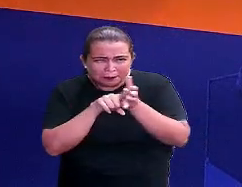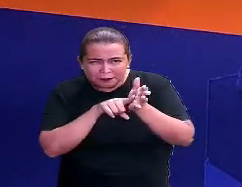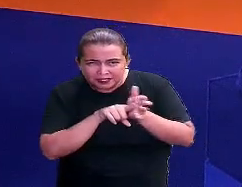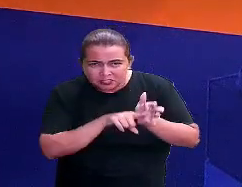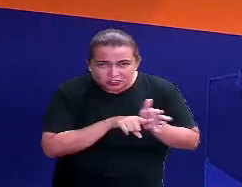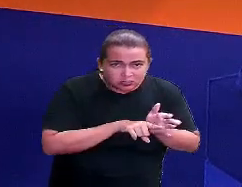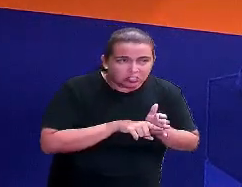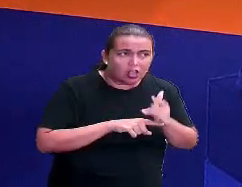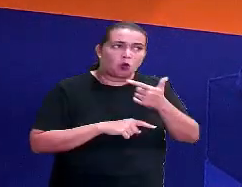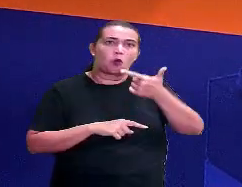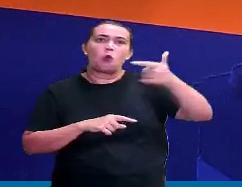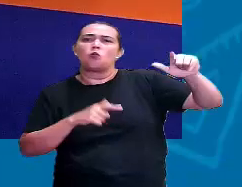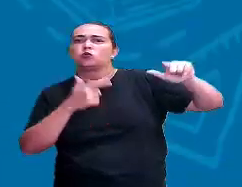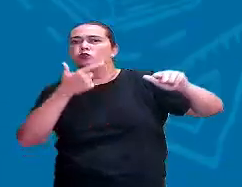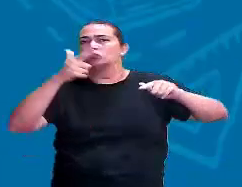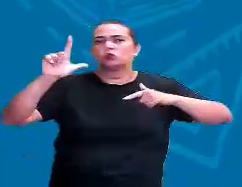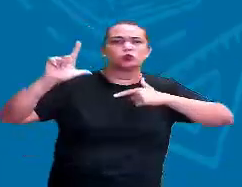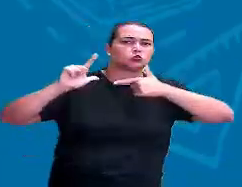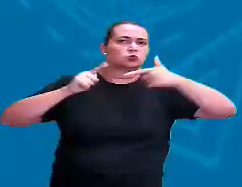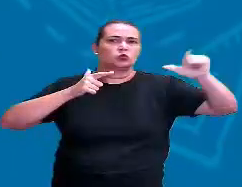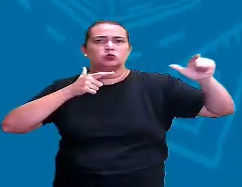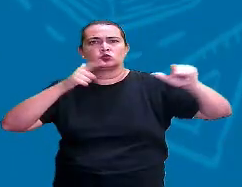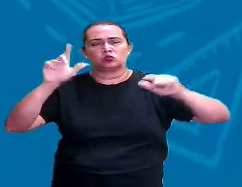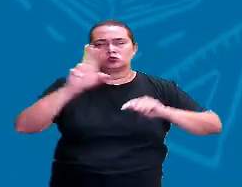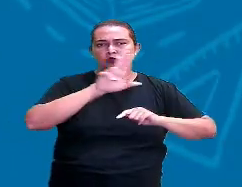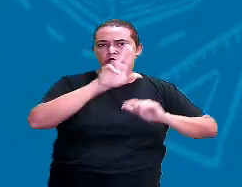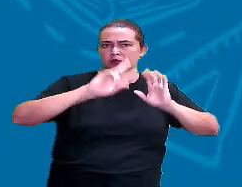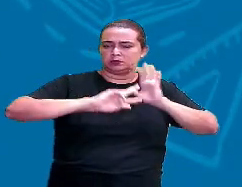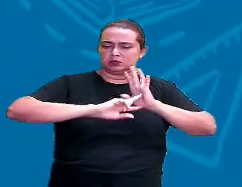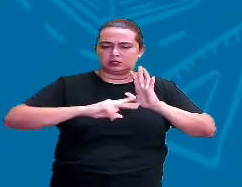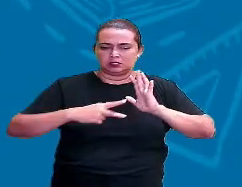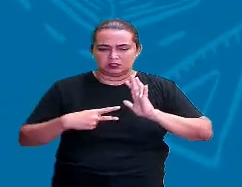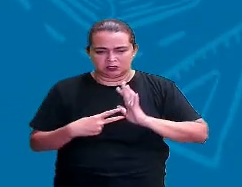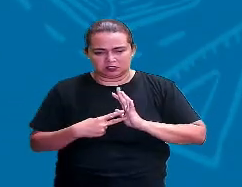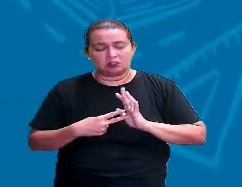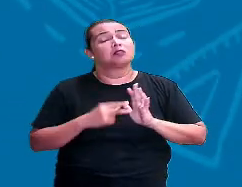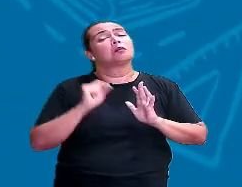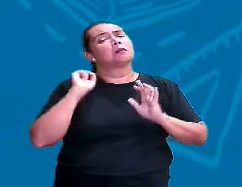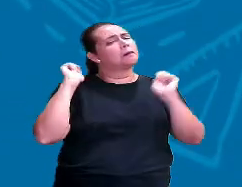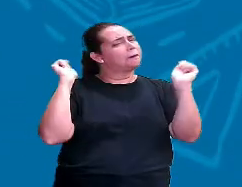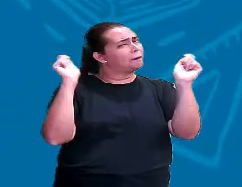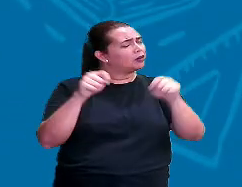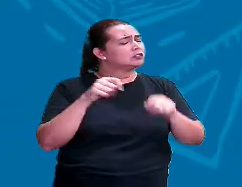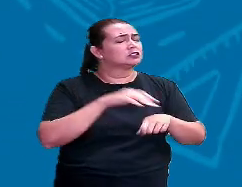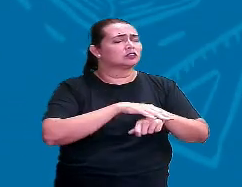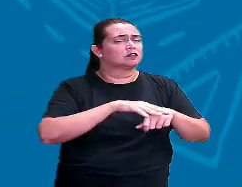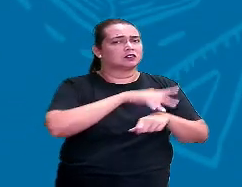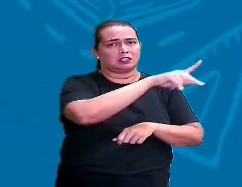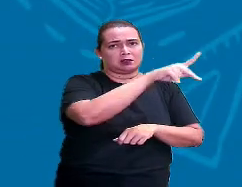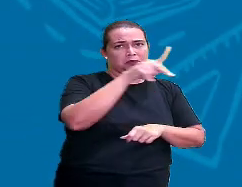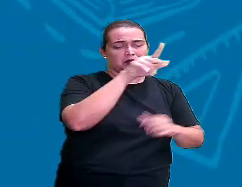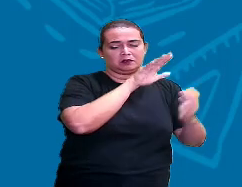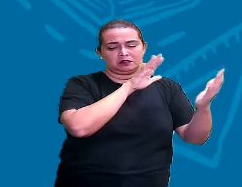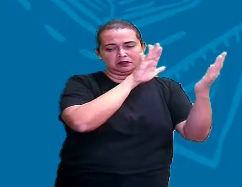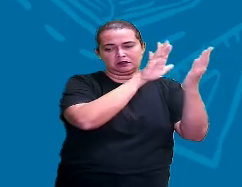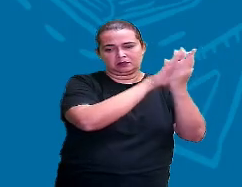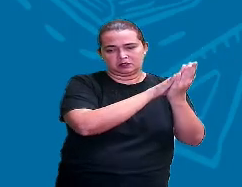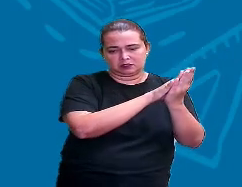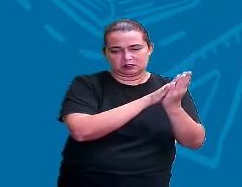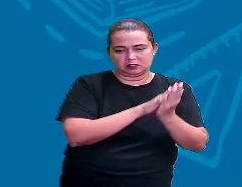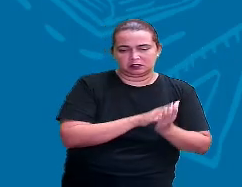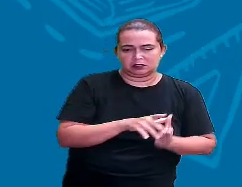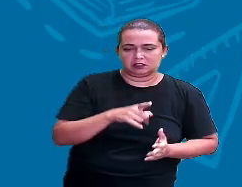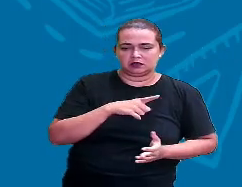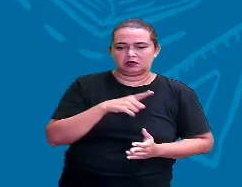outros sobrenomes e os significados deles, vocês podem olhar, pedir para ela dar uma olhadinha. Lá na Superabril,